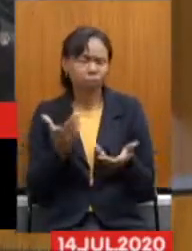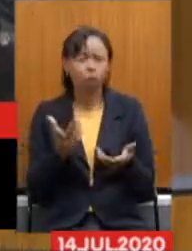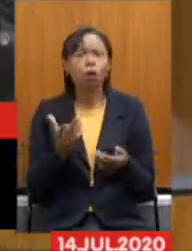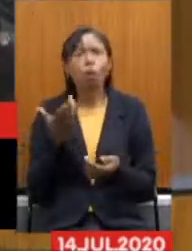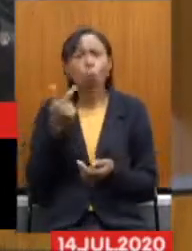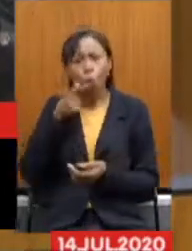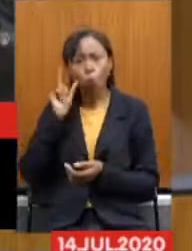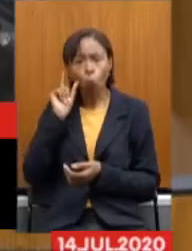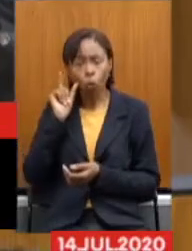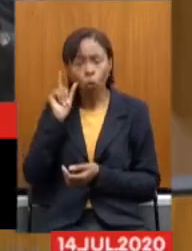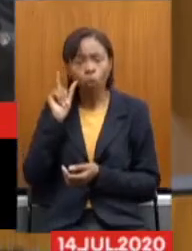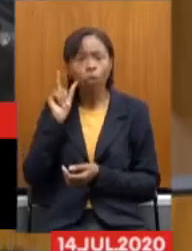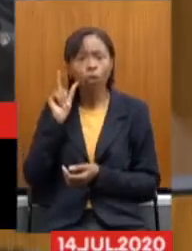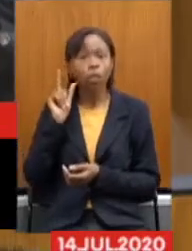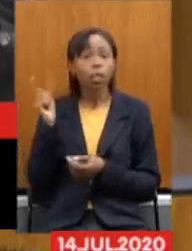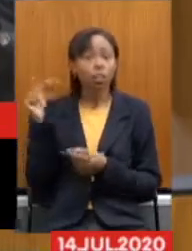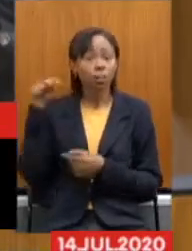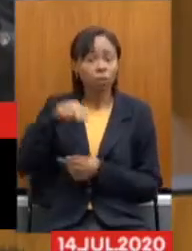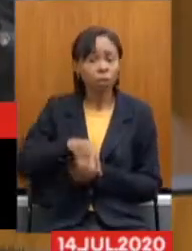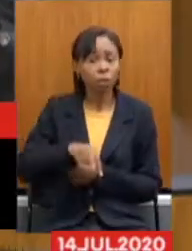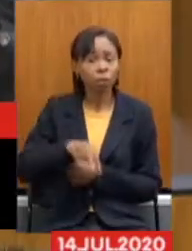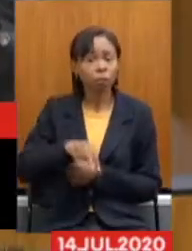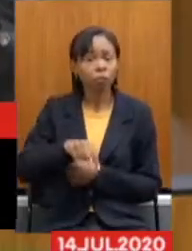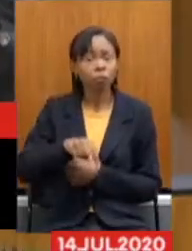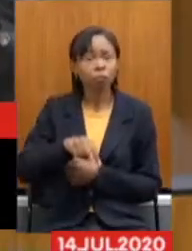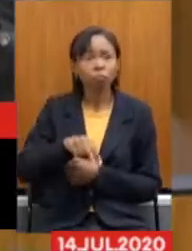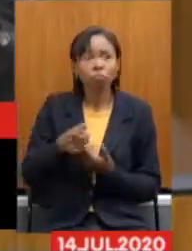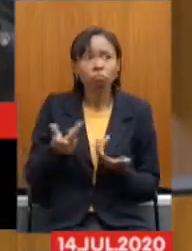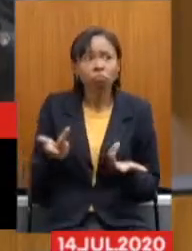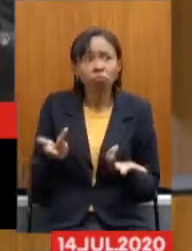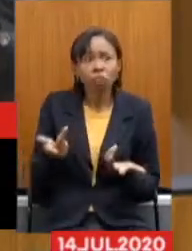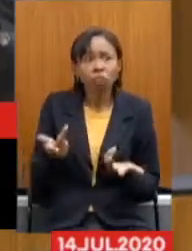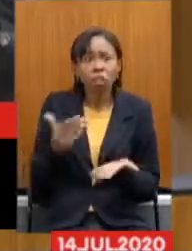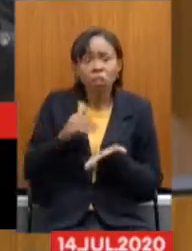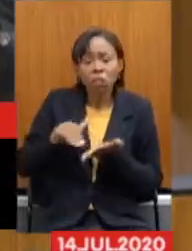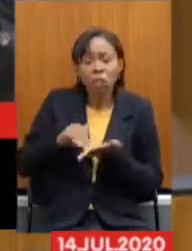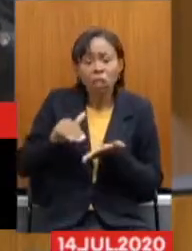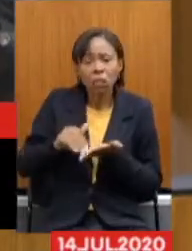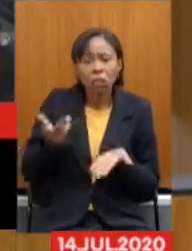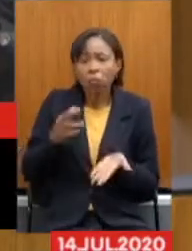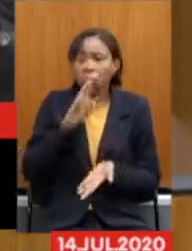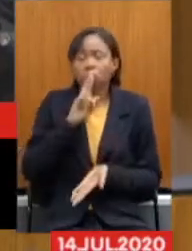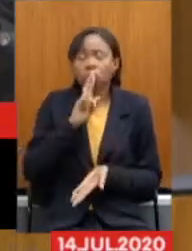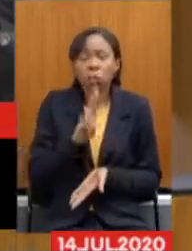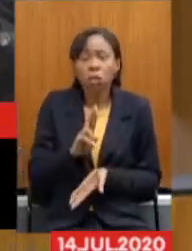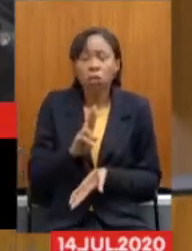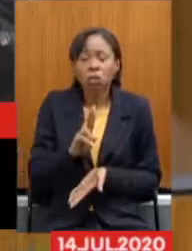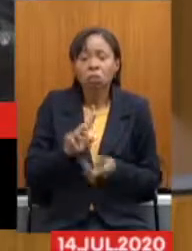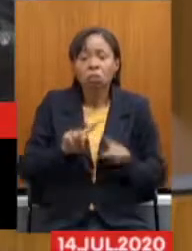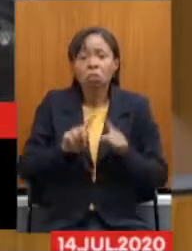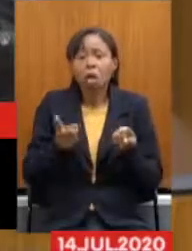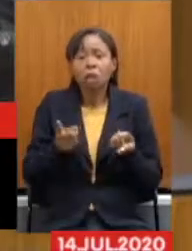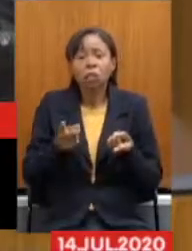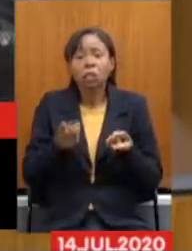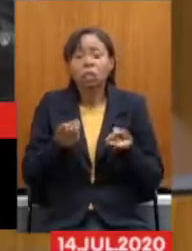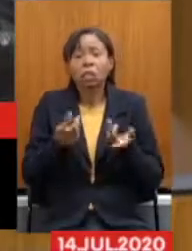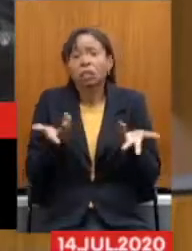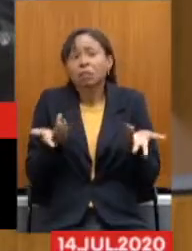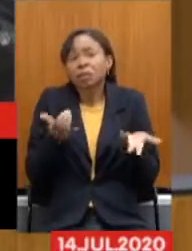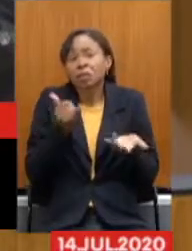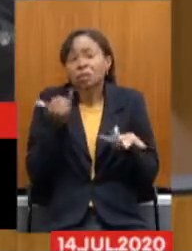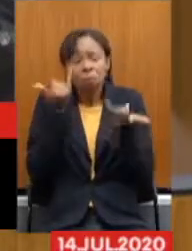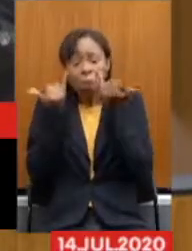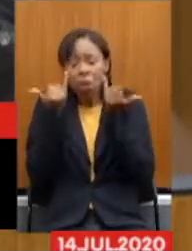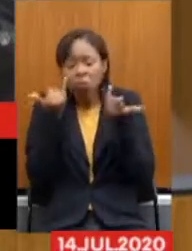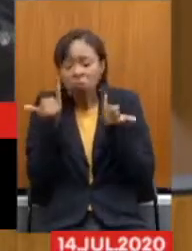estiveram aqui Não Responderam As perguntas Mas não apresentaram Nenhum dado Responderam Por responder